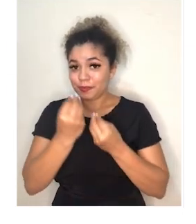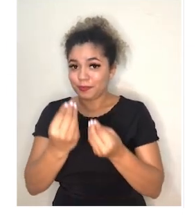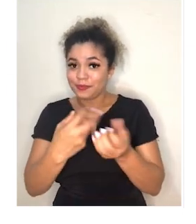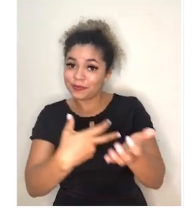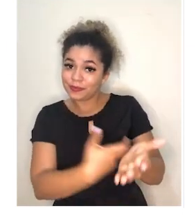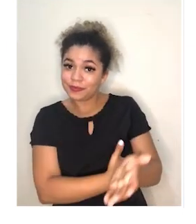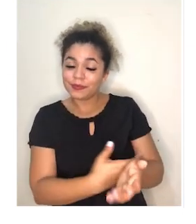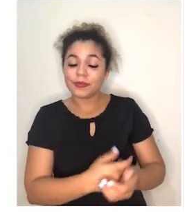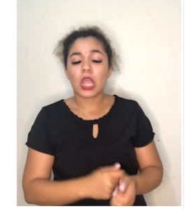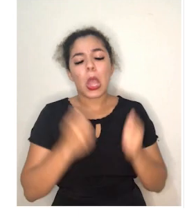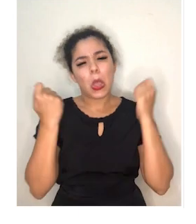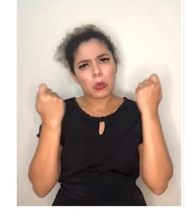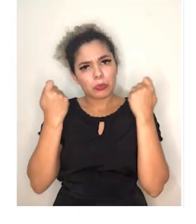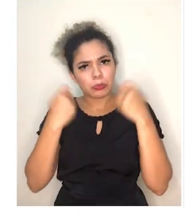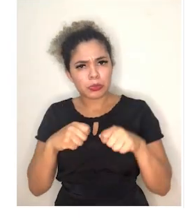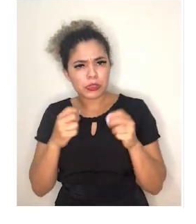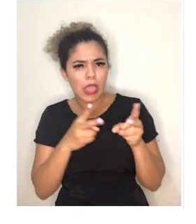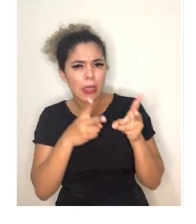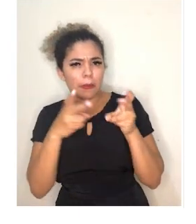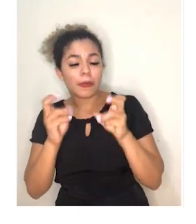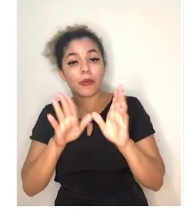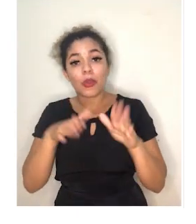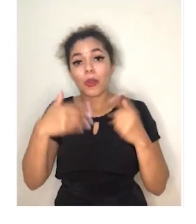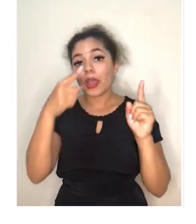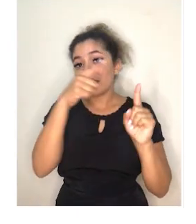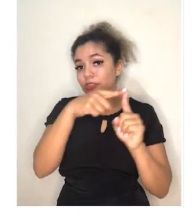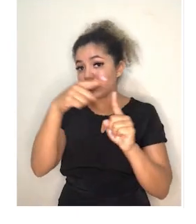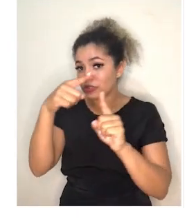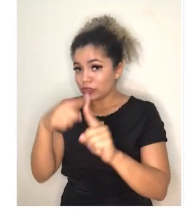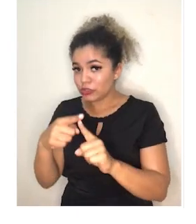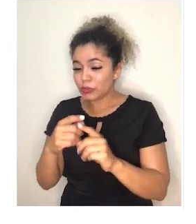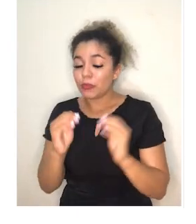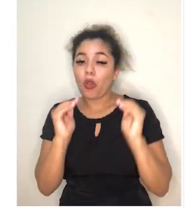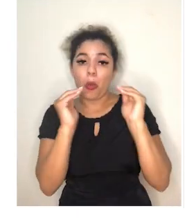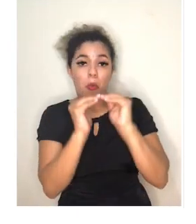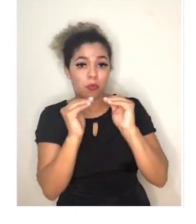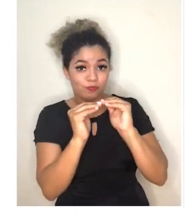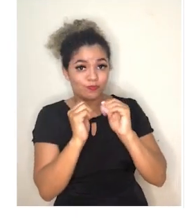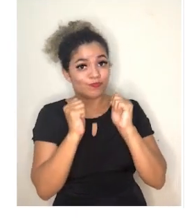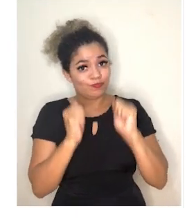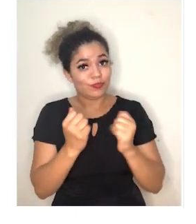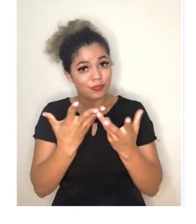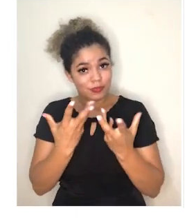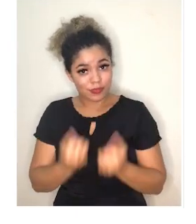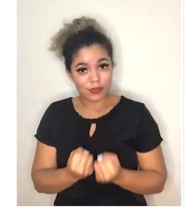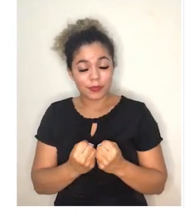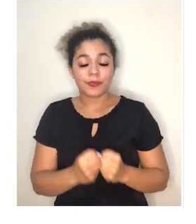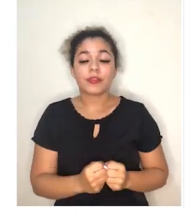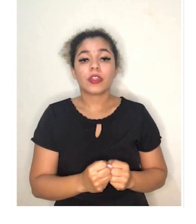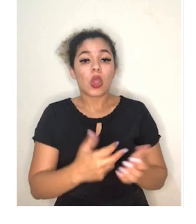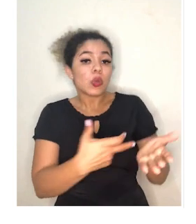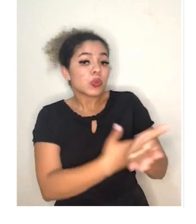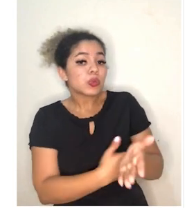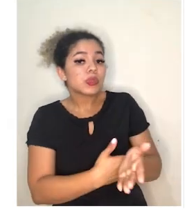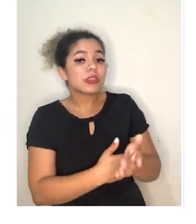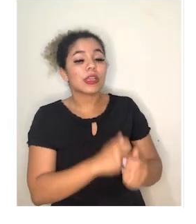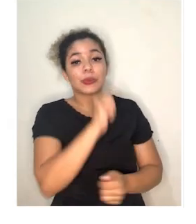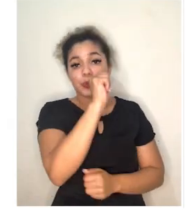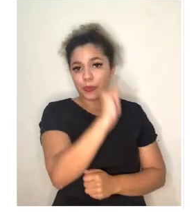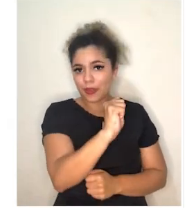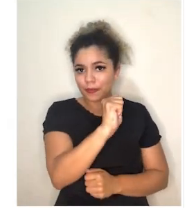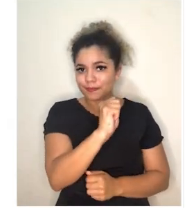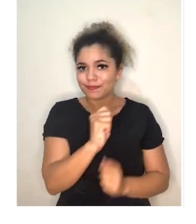sangue, onde é possível ver quais os tipos de sangue são compatíveis. Os sangues do grupo sanguíneo A